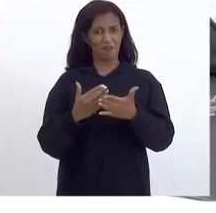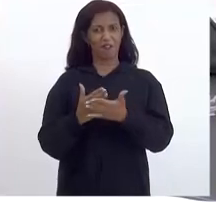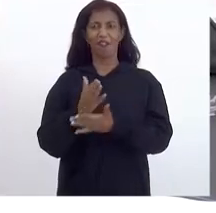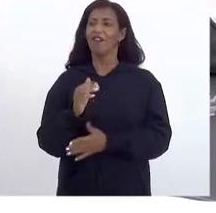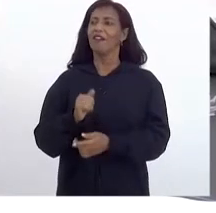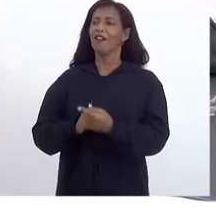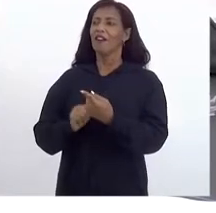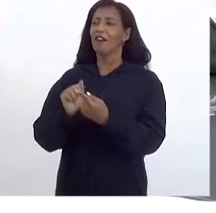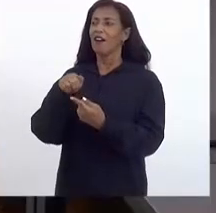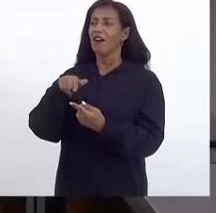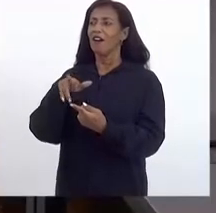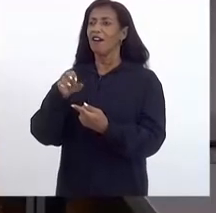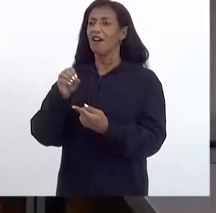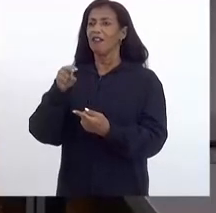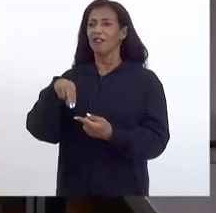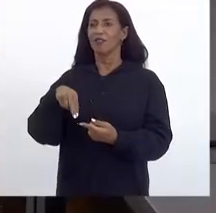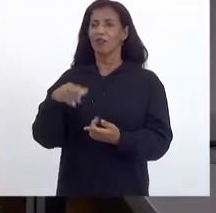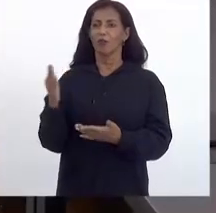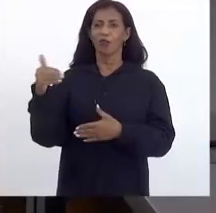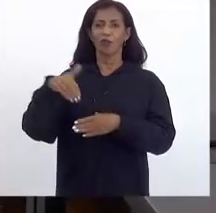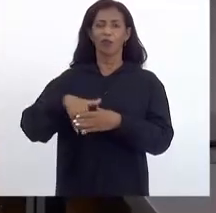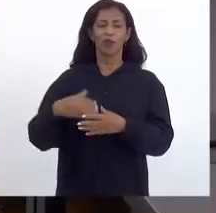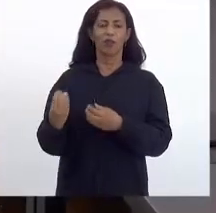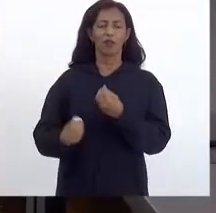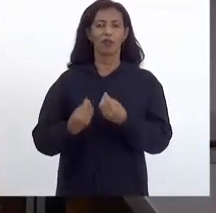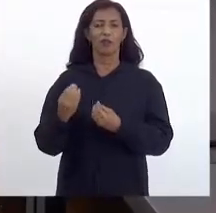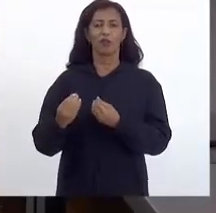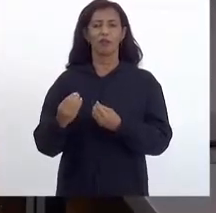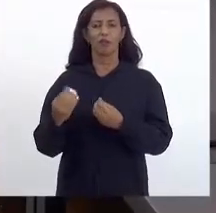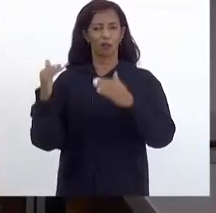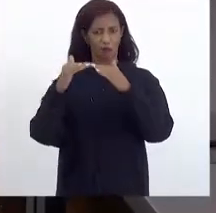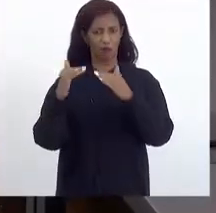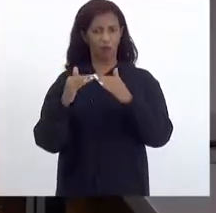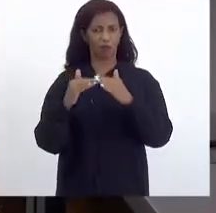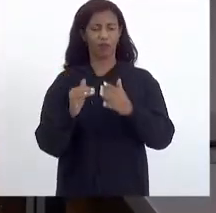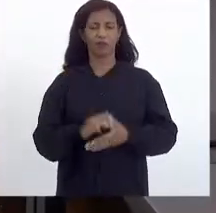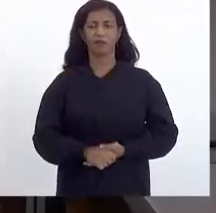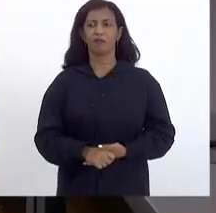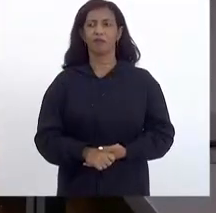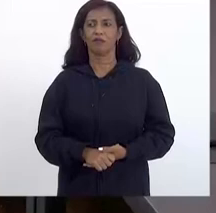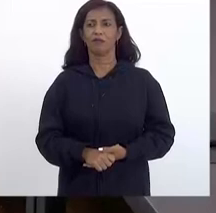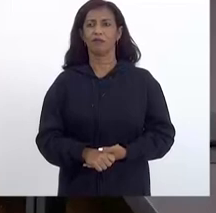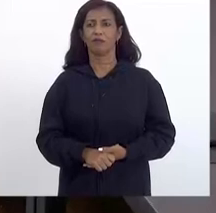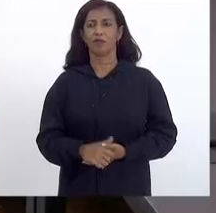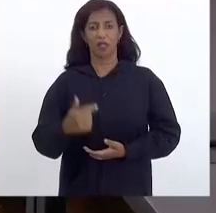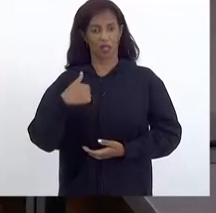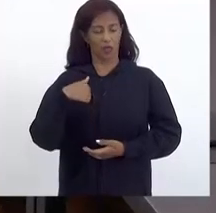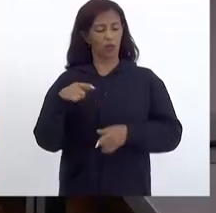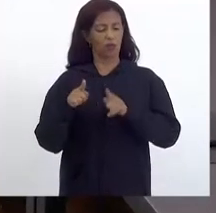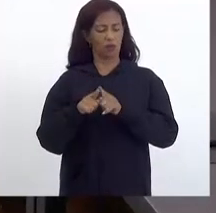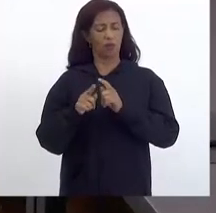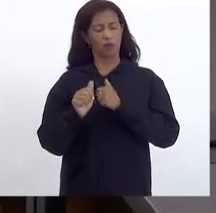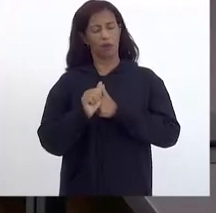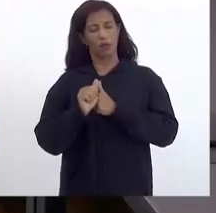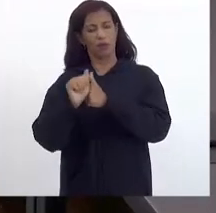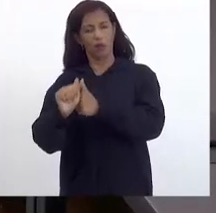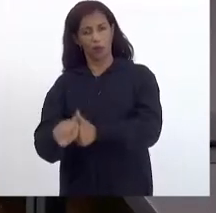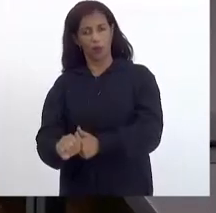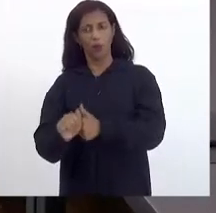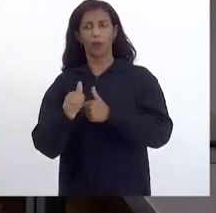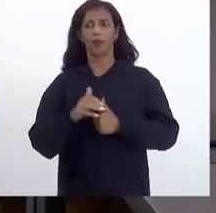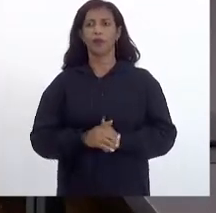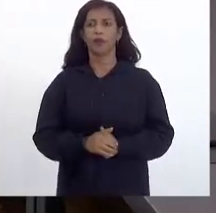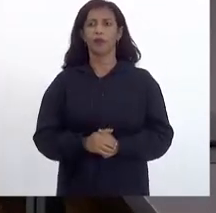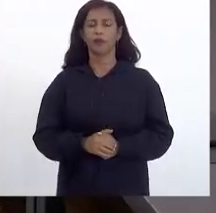Anderson Moraes. Depois, você melhora. Voto favorável ao relator. O deputado Marcos Milha também acompanha, segundo